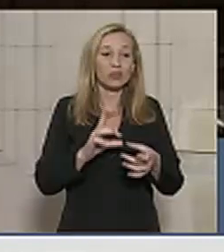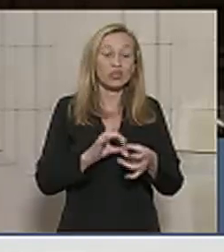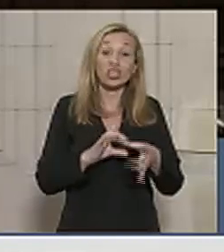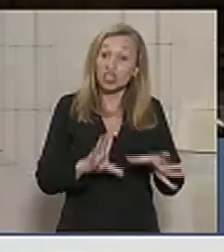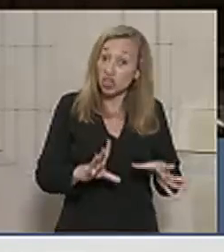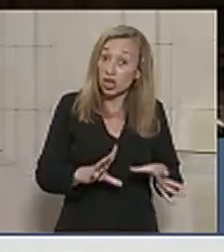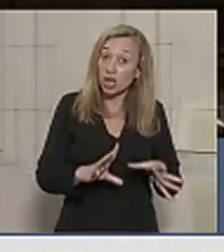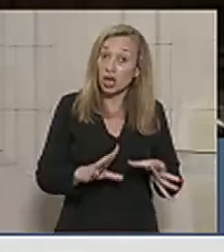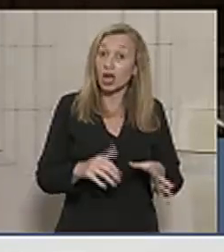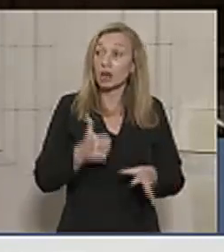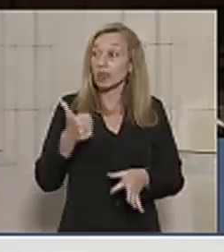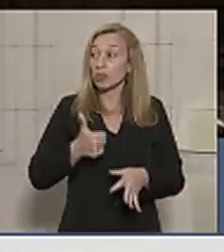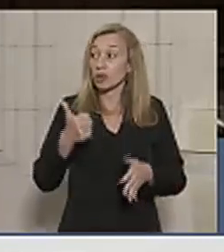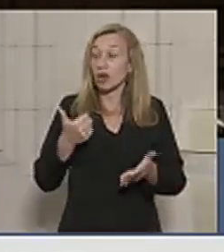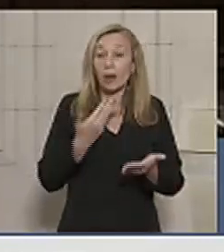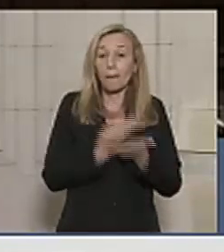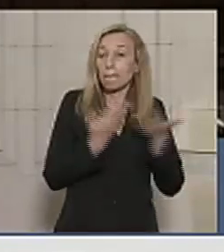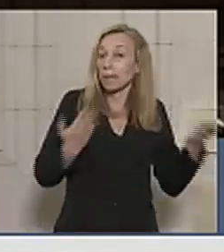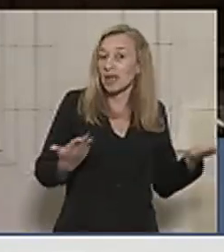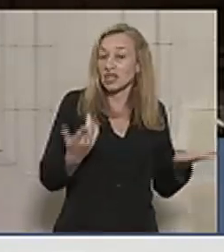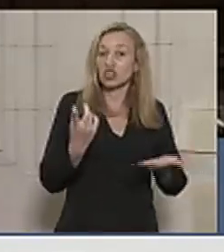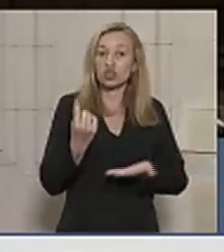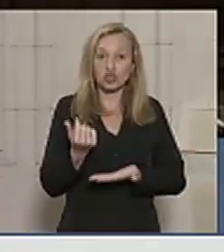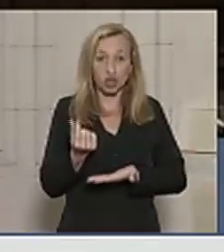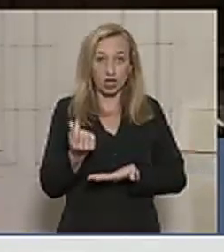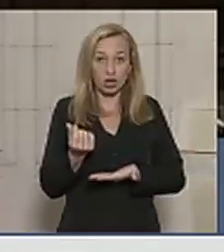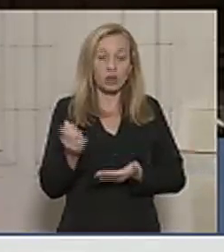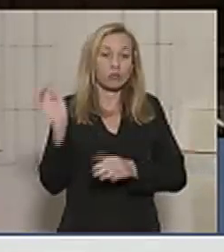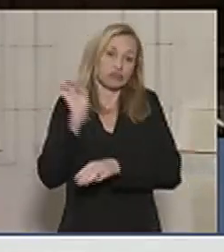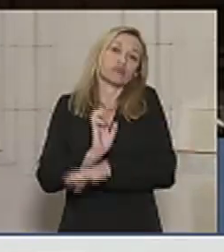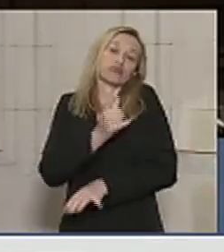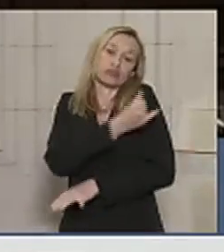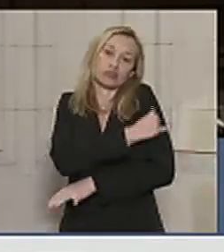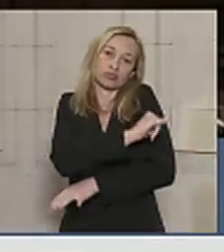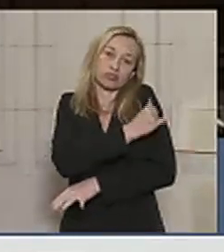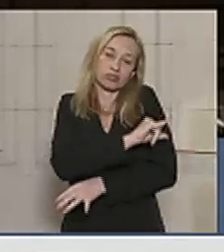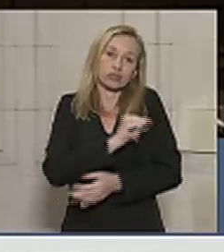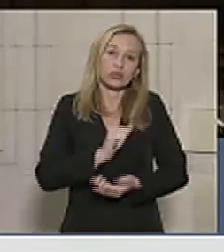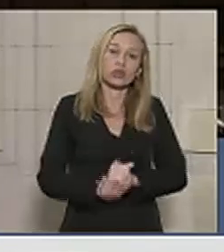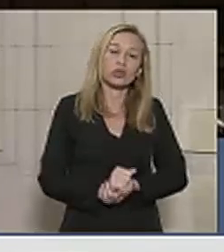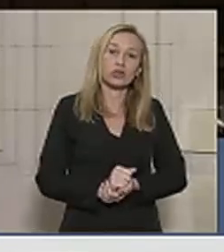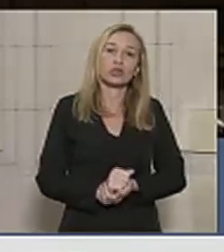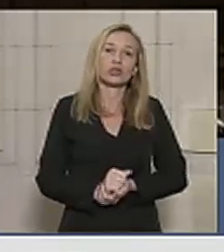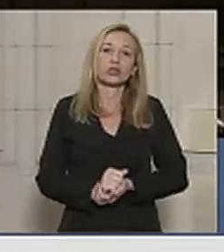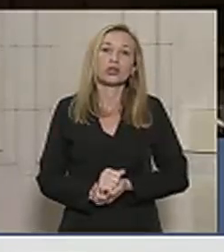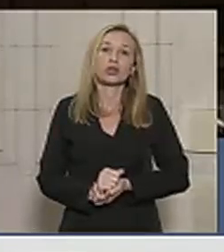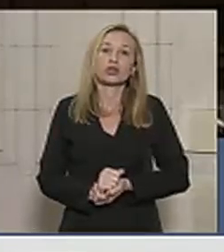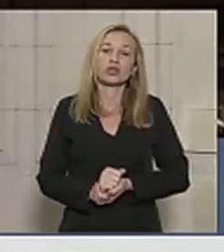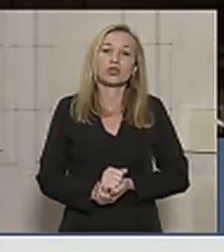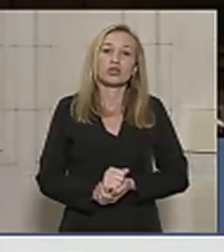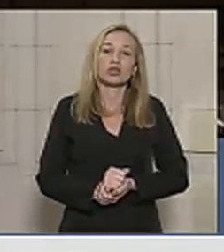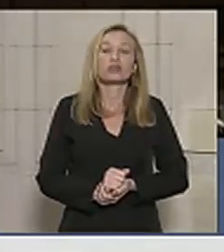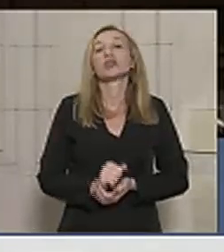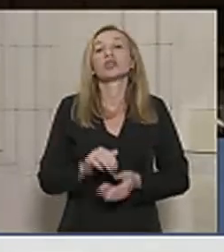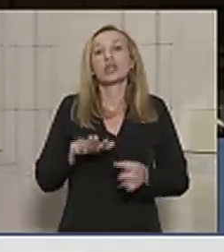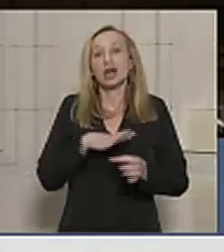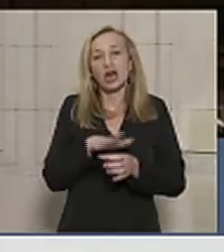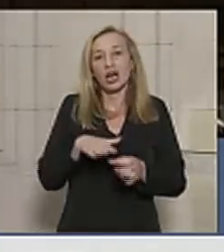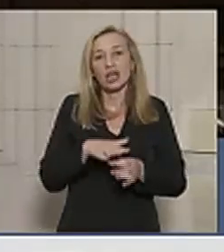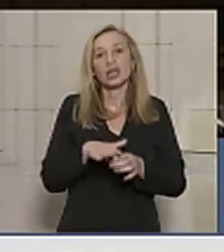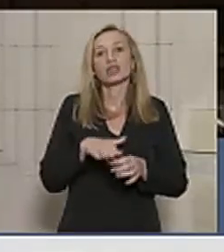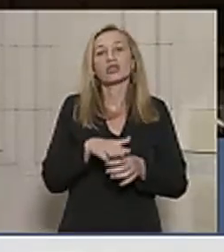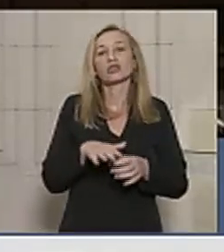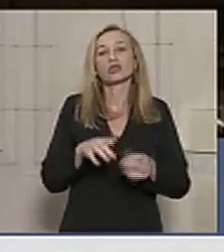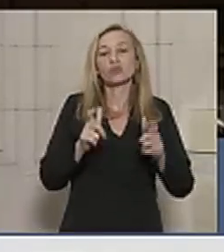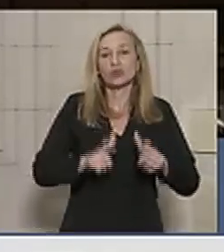haja uma perda orçamentária para o estado do Rio de Janeiro, com potencial sonegação na área dos estádios, na